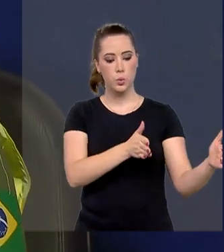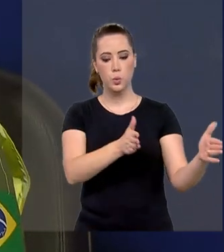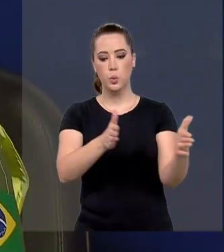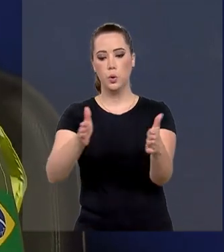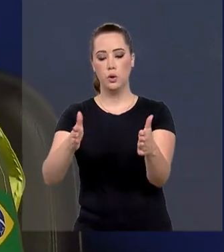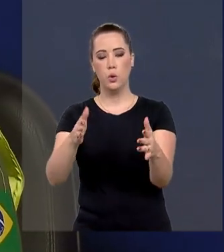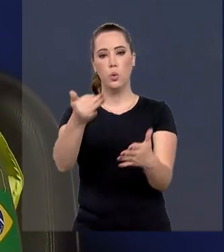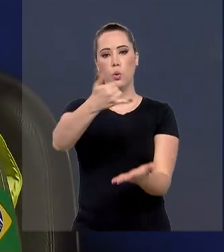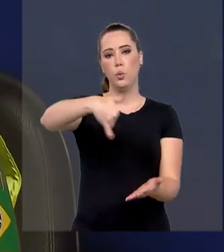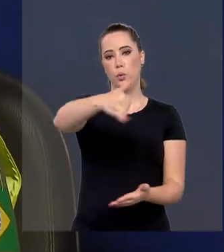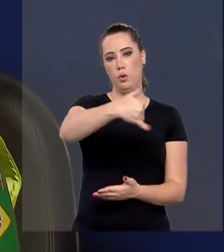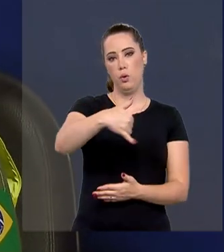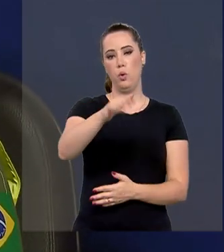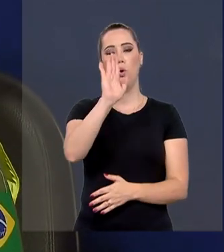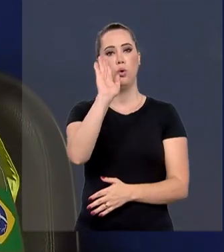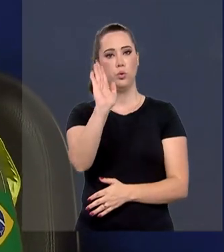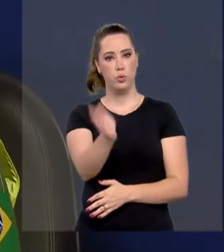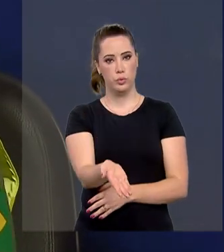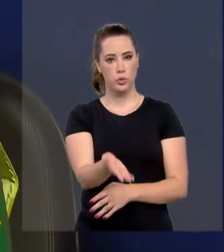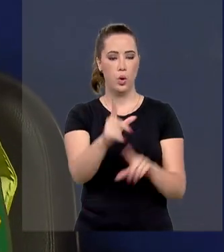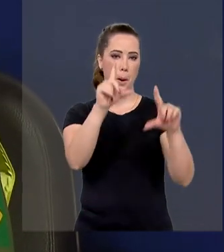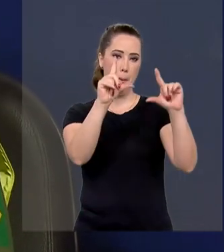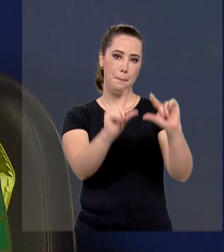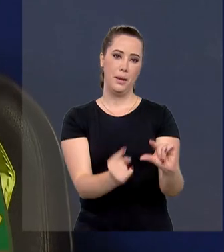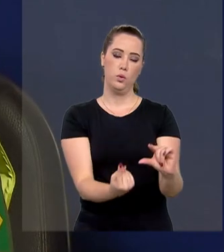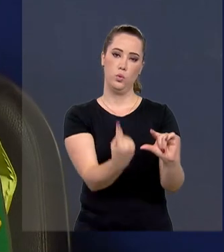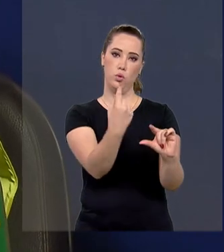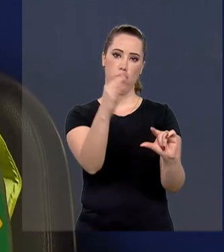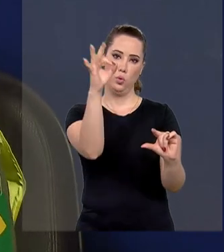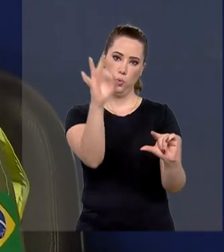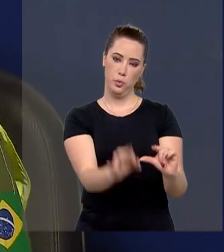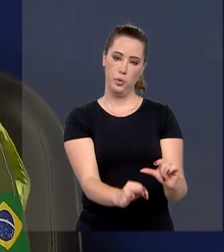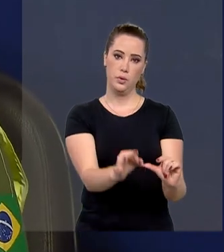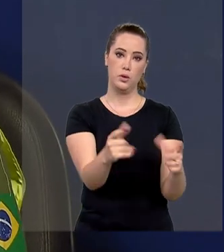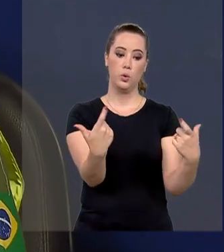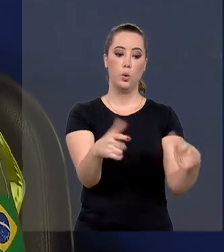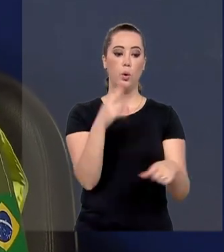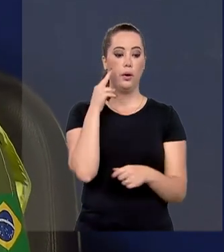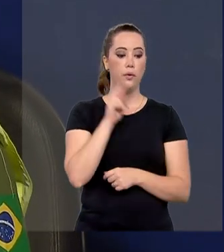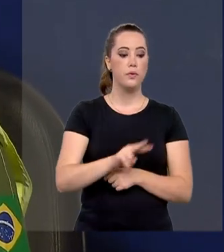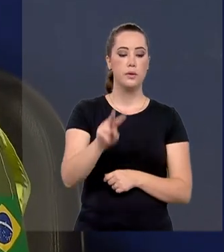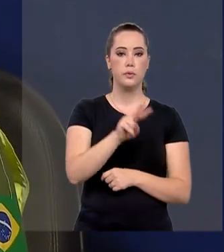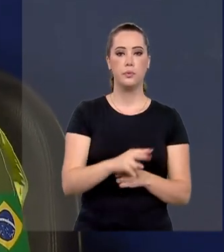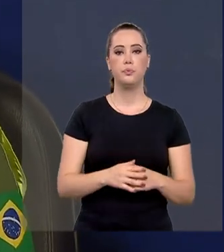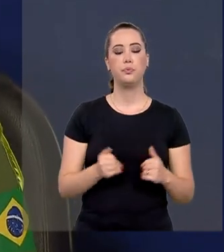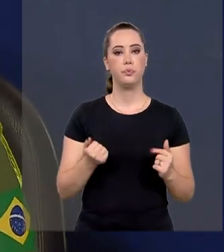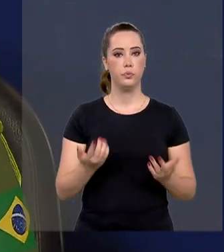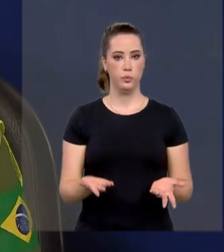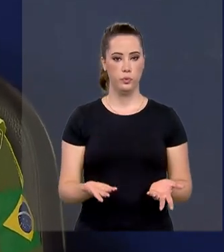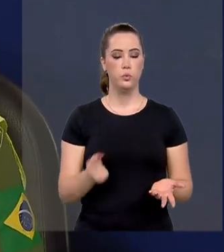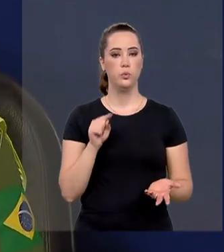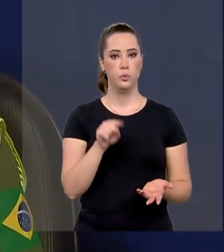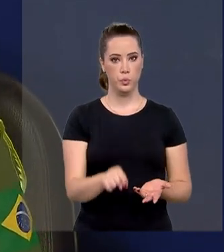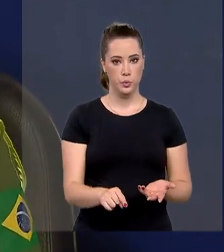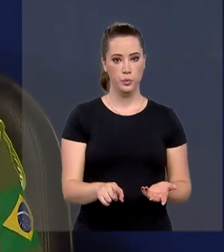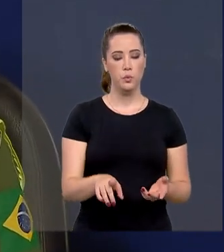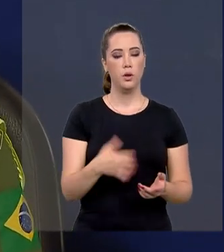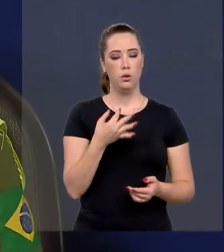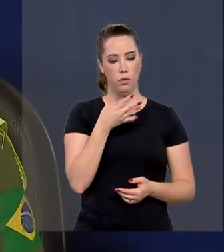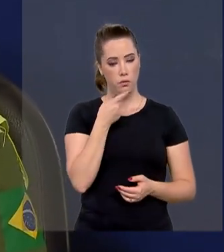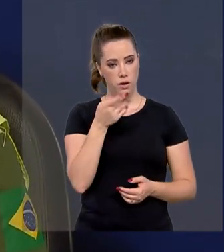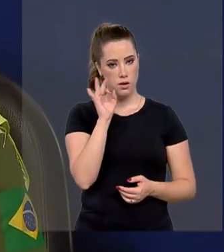se encontra em menos de 1% de área visível. Então, daí a